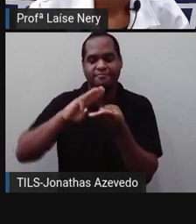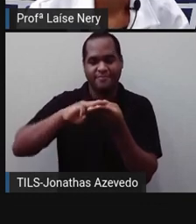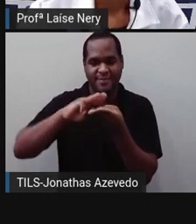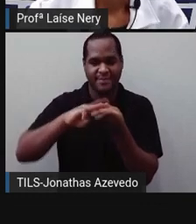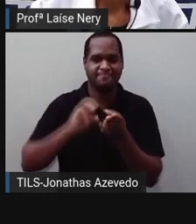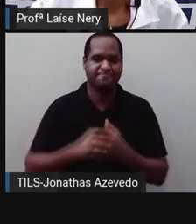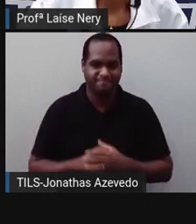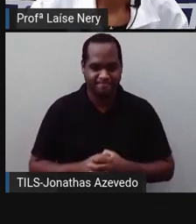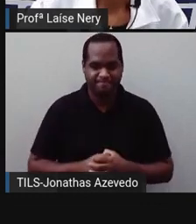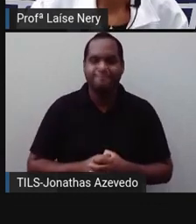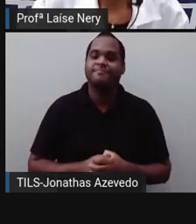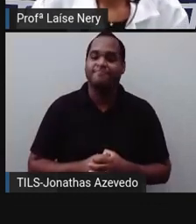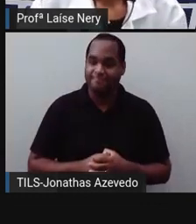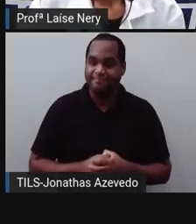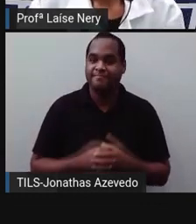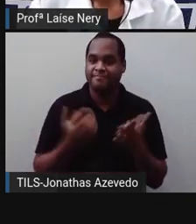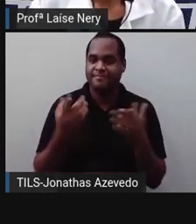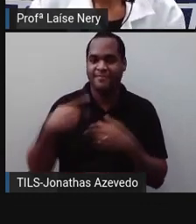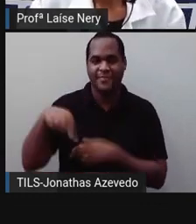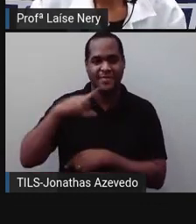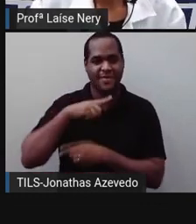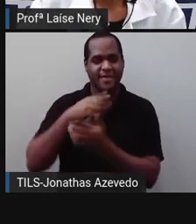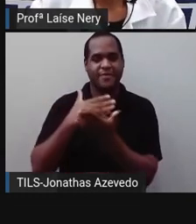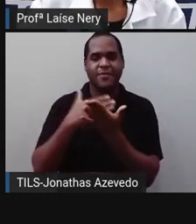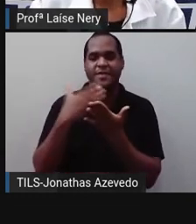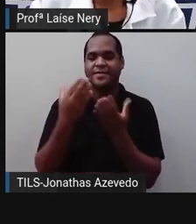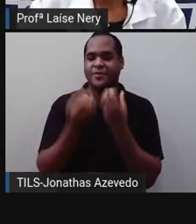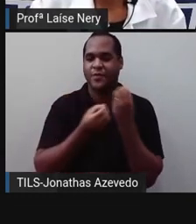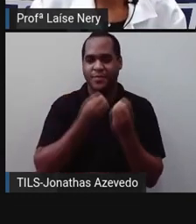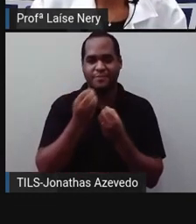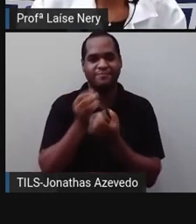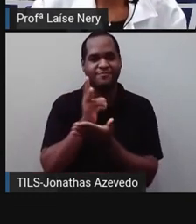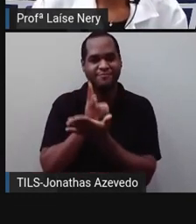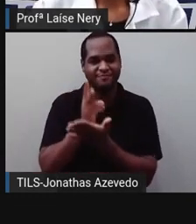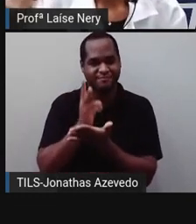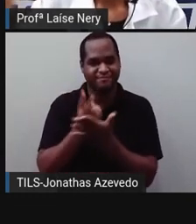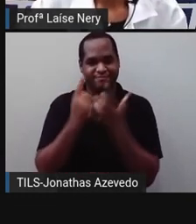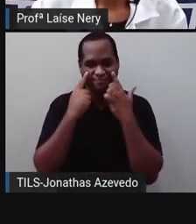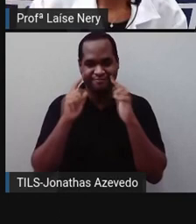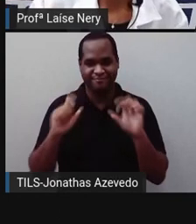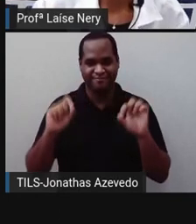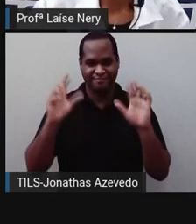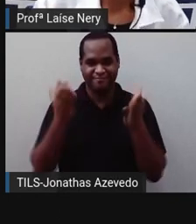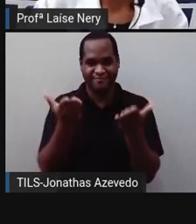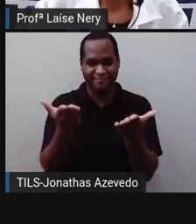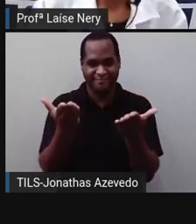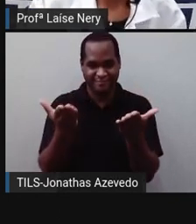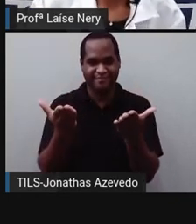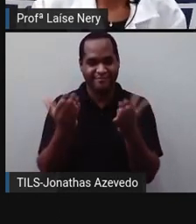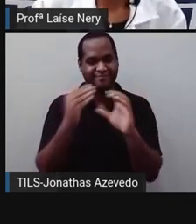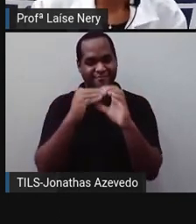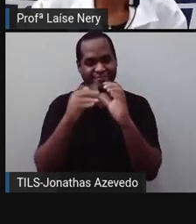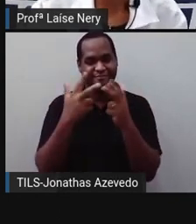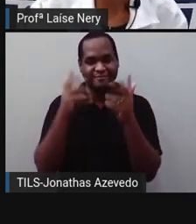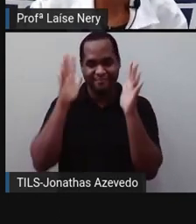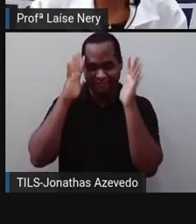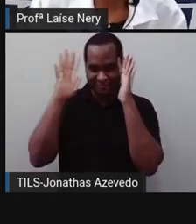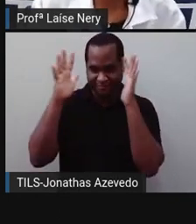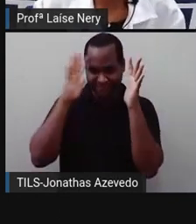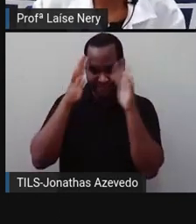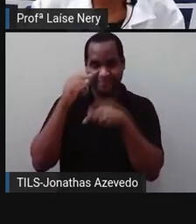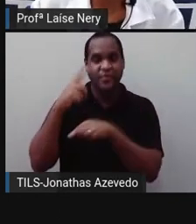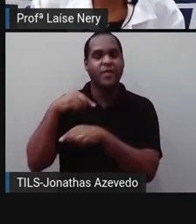e nós vamos iniciar, como sempre, com uma mensagem, uma reflexão para